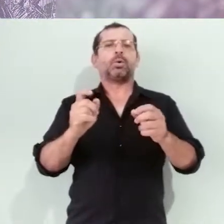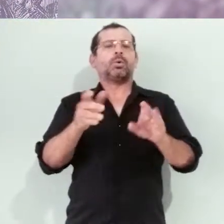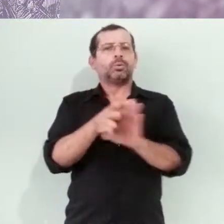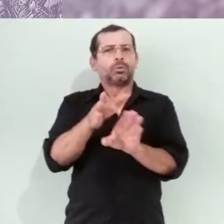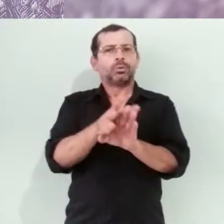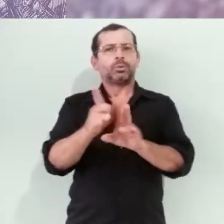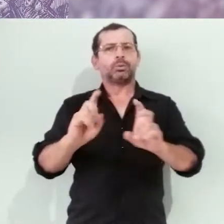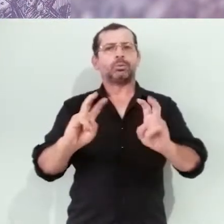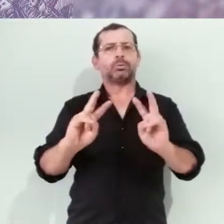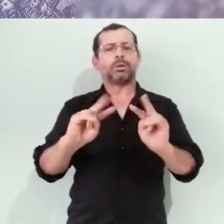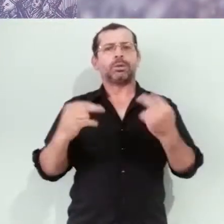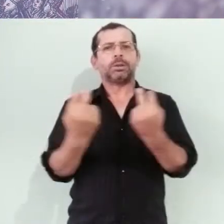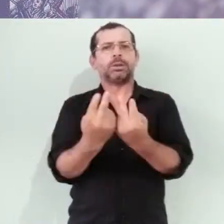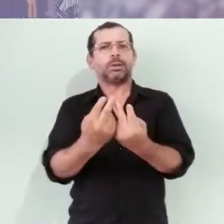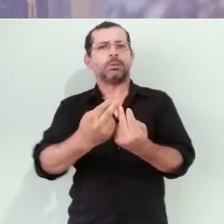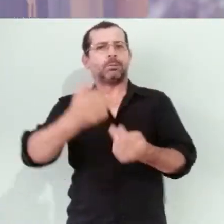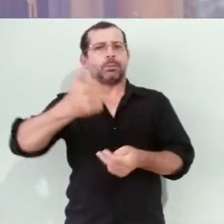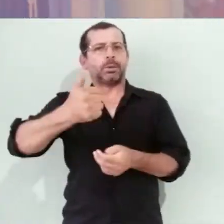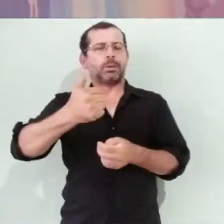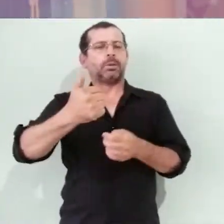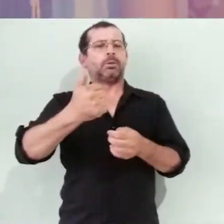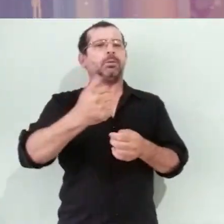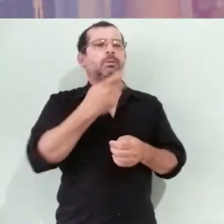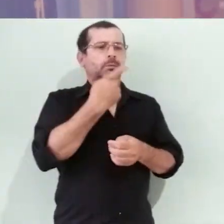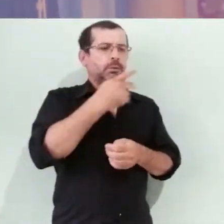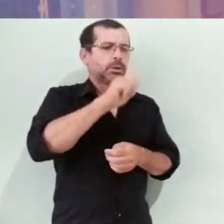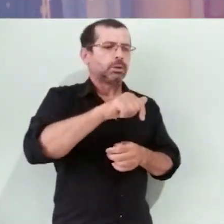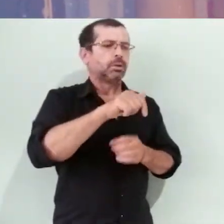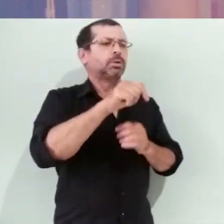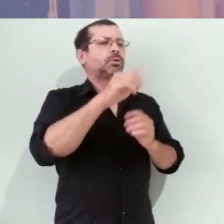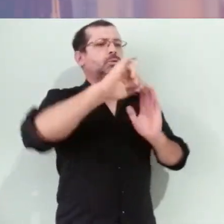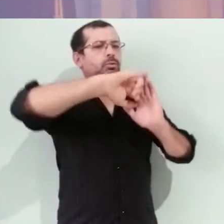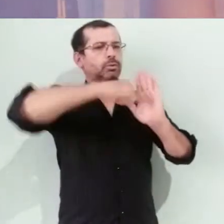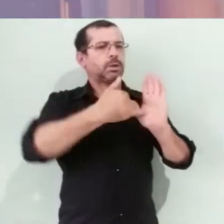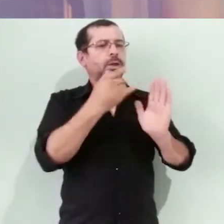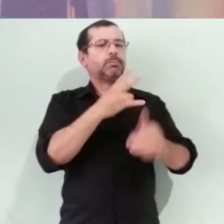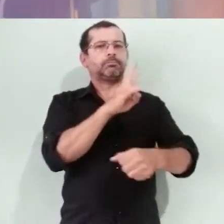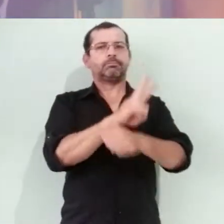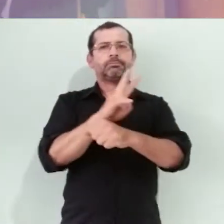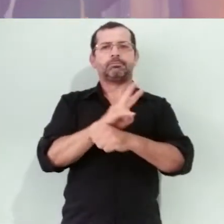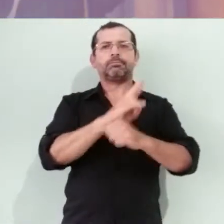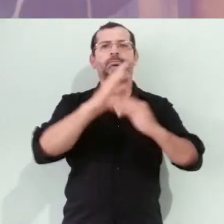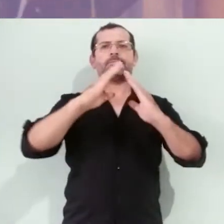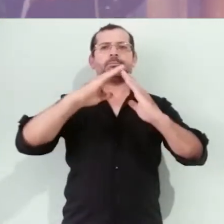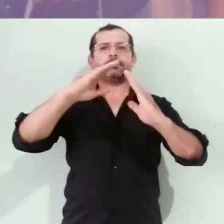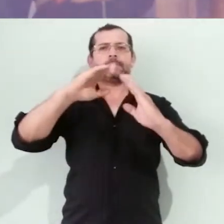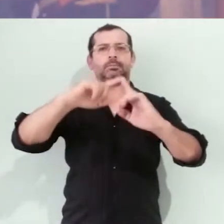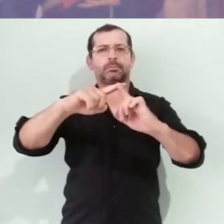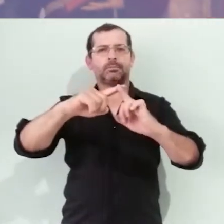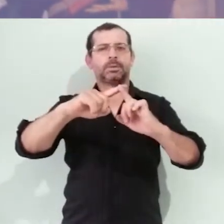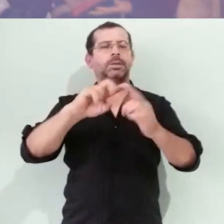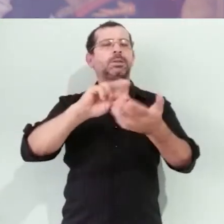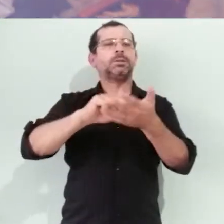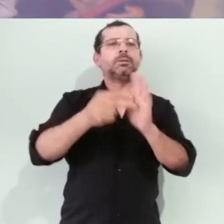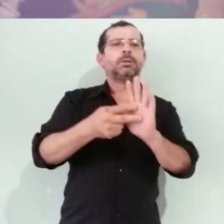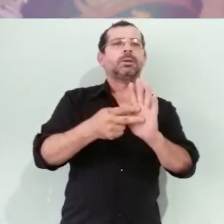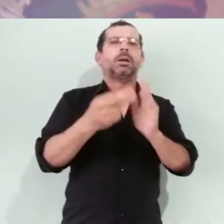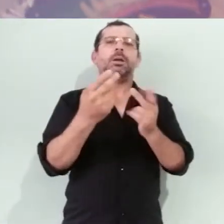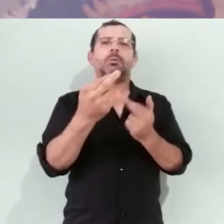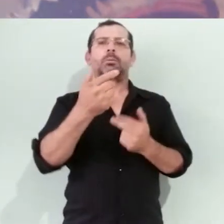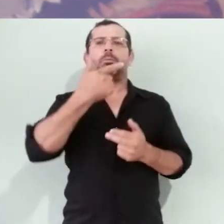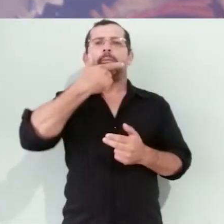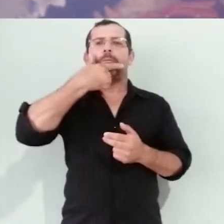declara José padroeiro da igreja, patrono da igreja. Significa algo como pai da